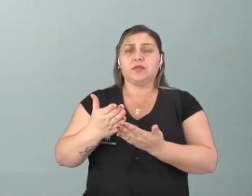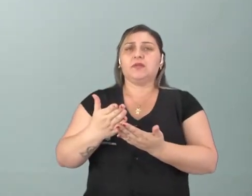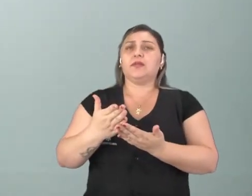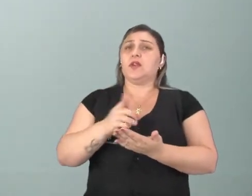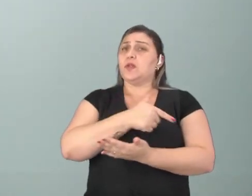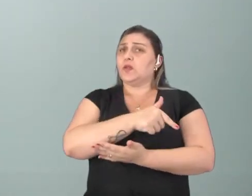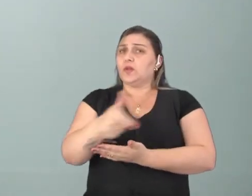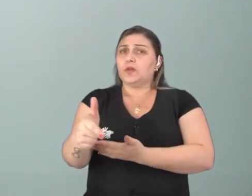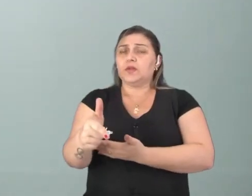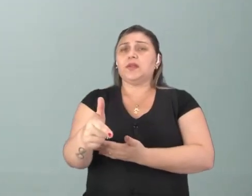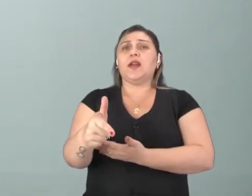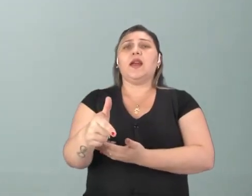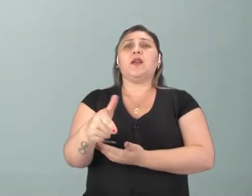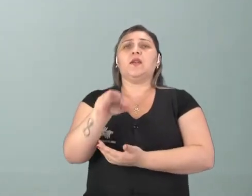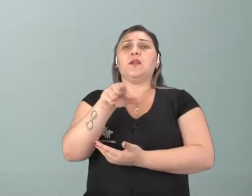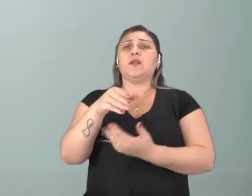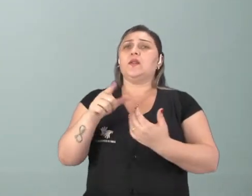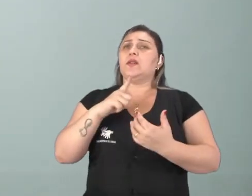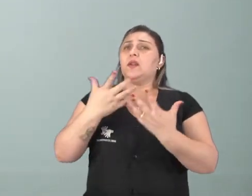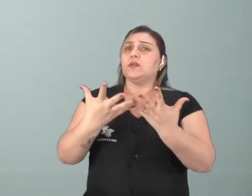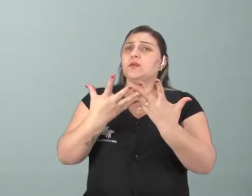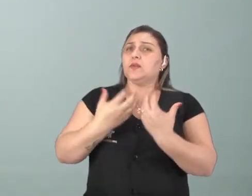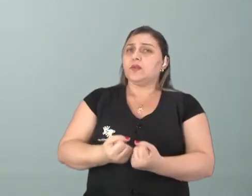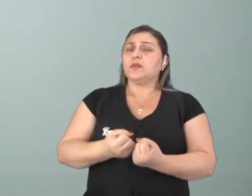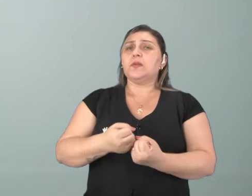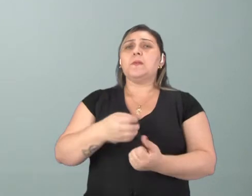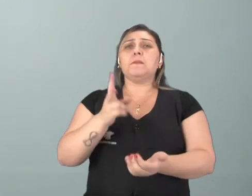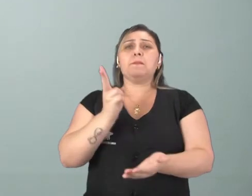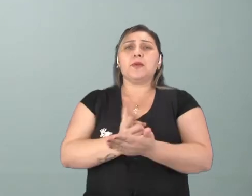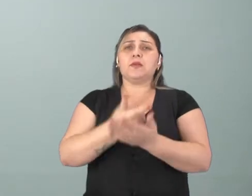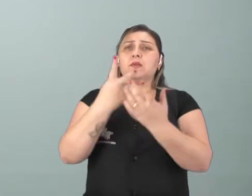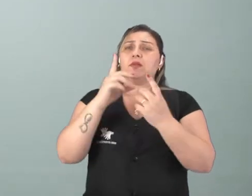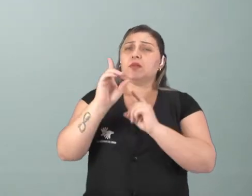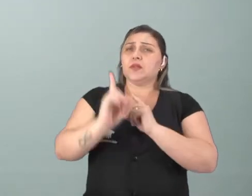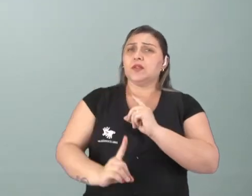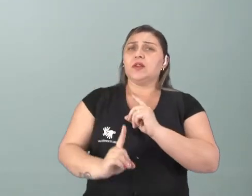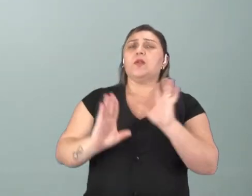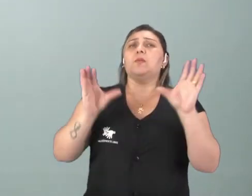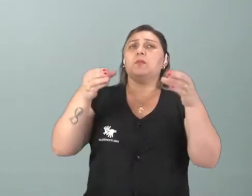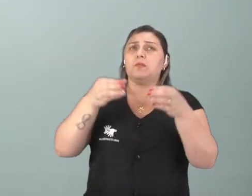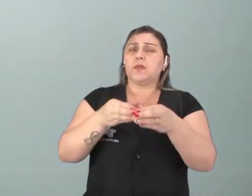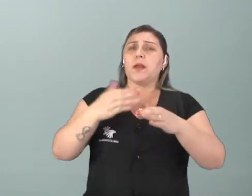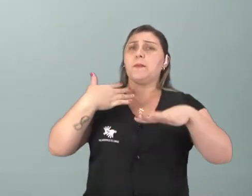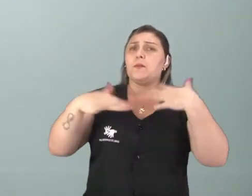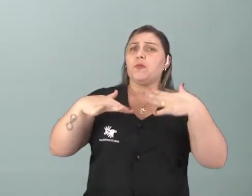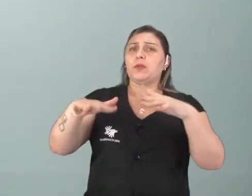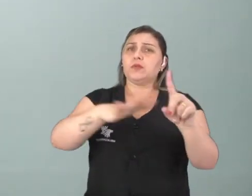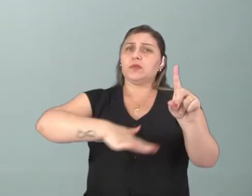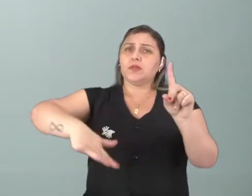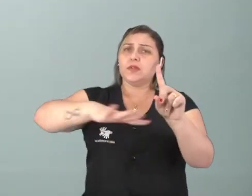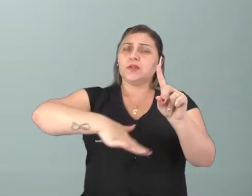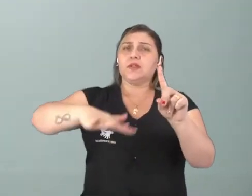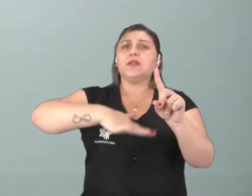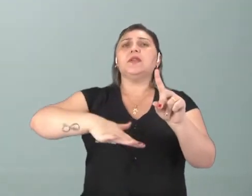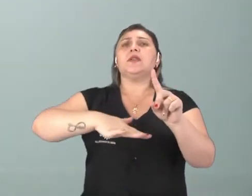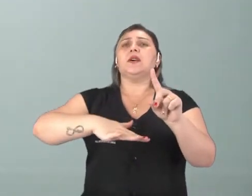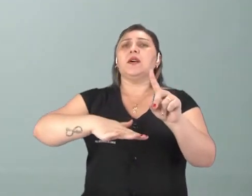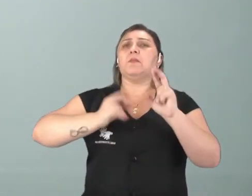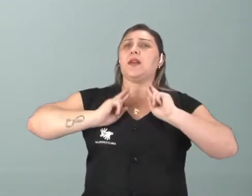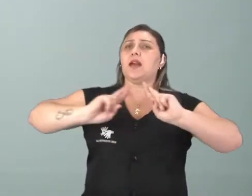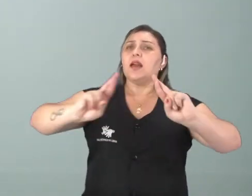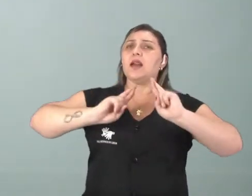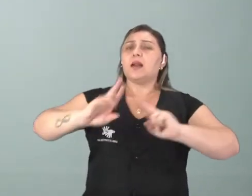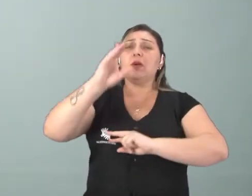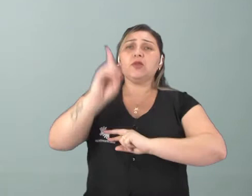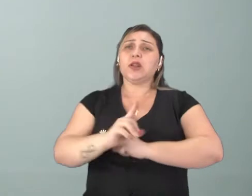não têm, não recebem os mesmos direitos, que inclusive montam grupos que são chamados de movimentos sociais para reivindicar esses